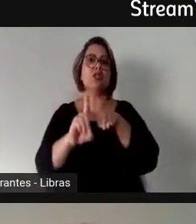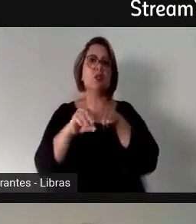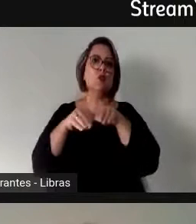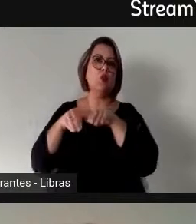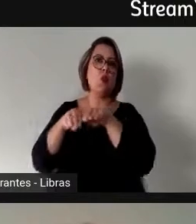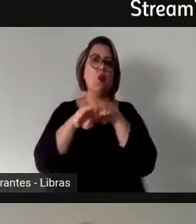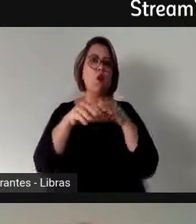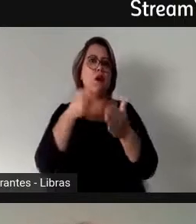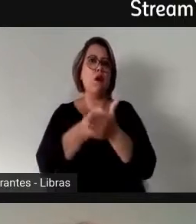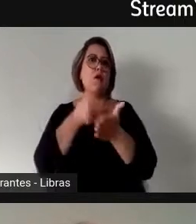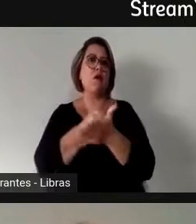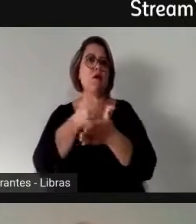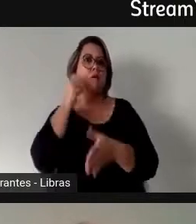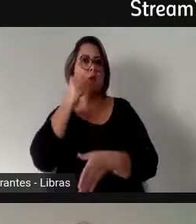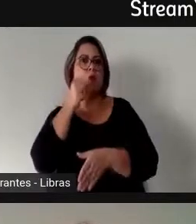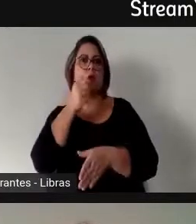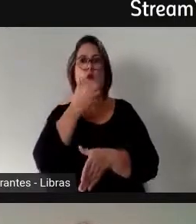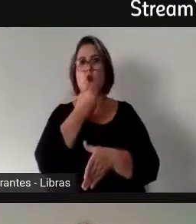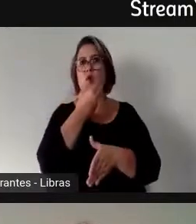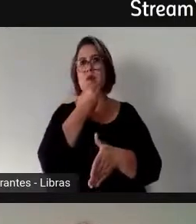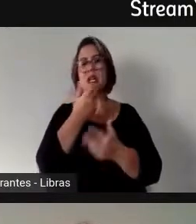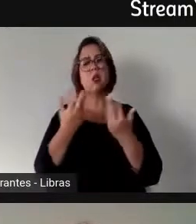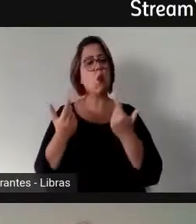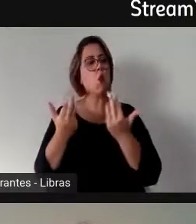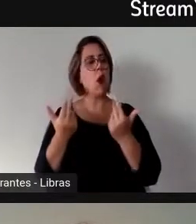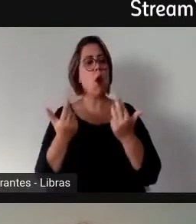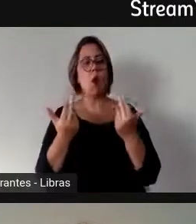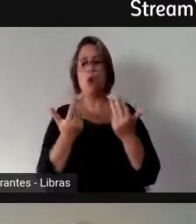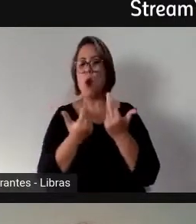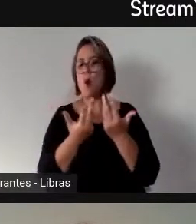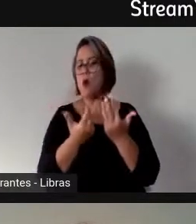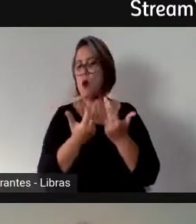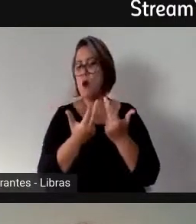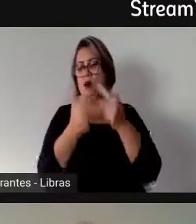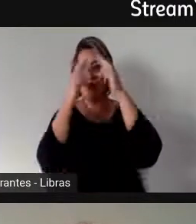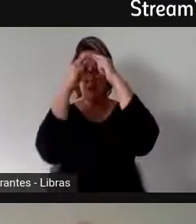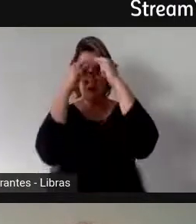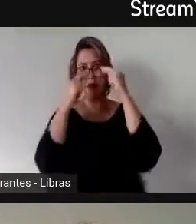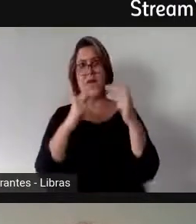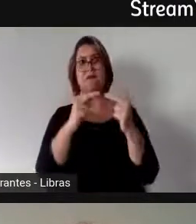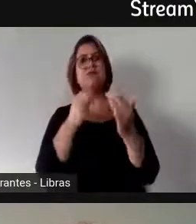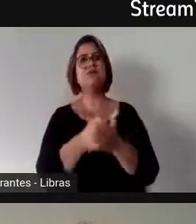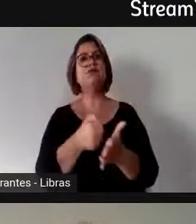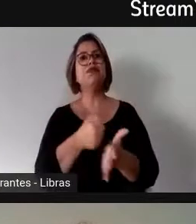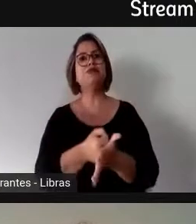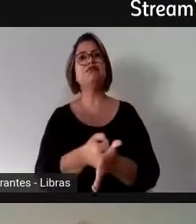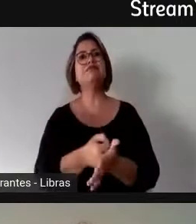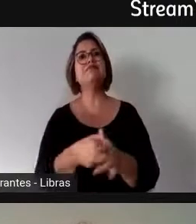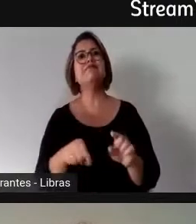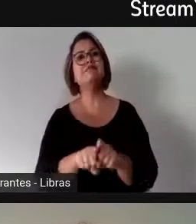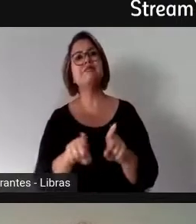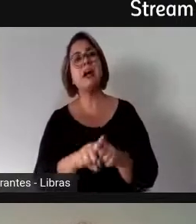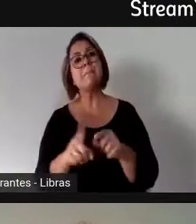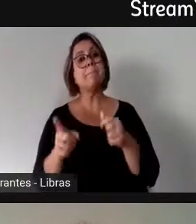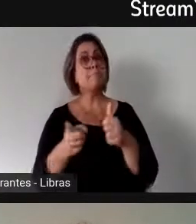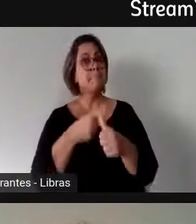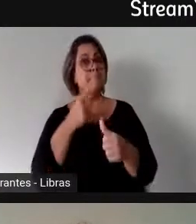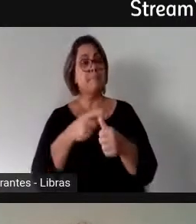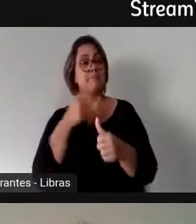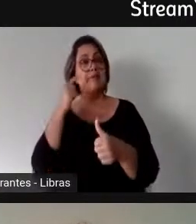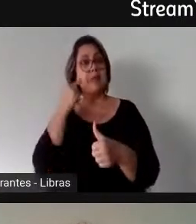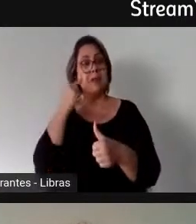têm que receber igual respeito e consideração. Então, para destacar aqui, primeiro, a ideia de